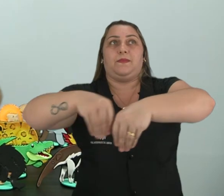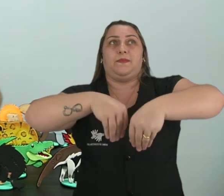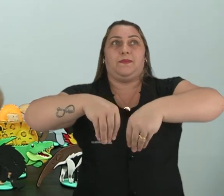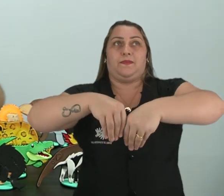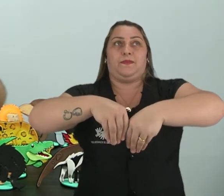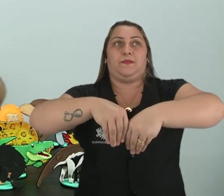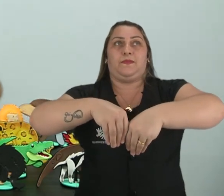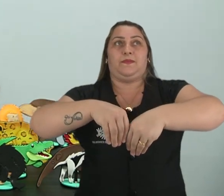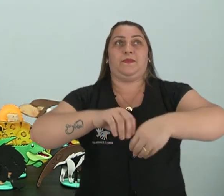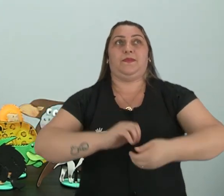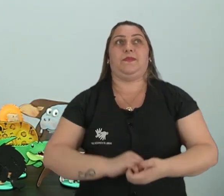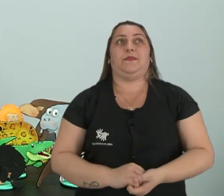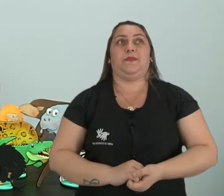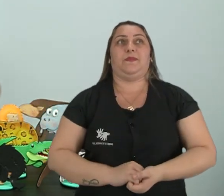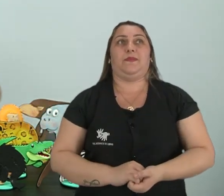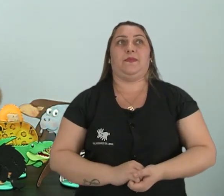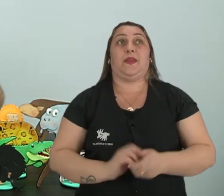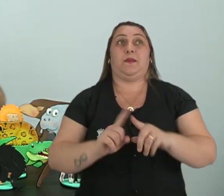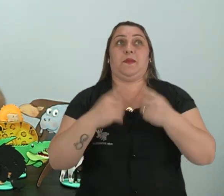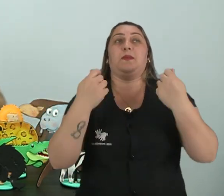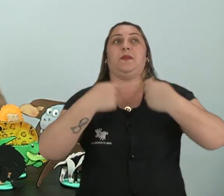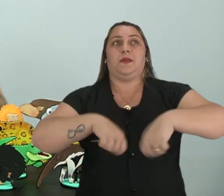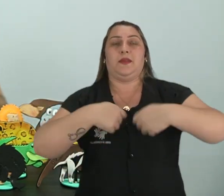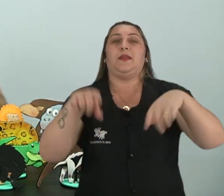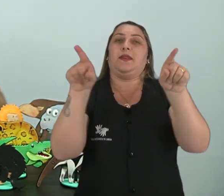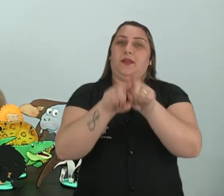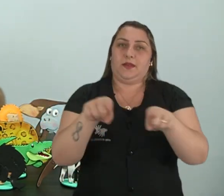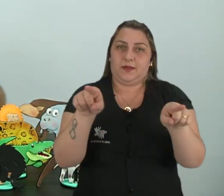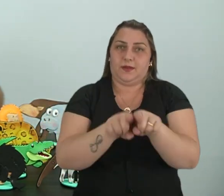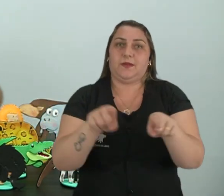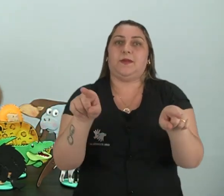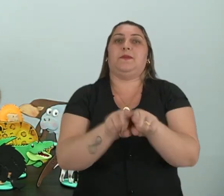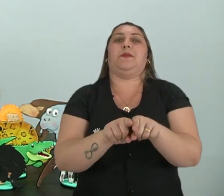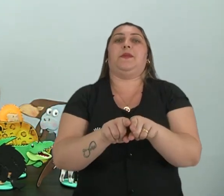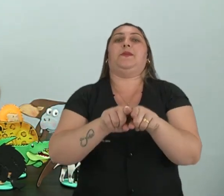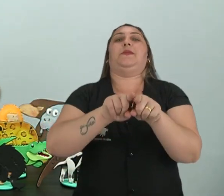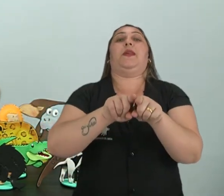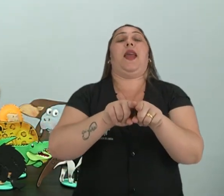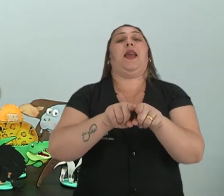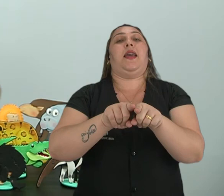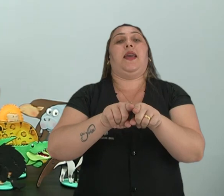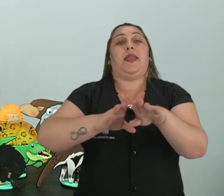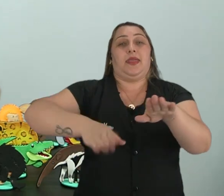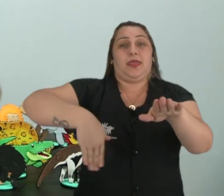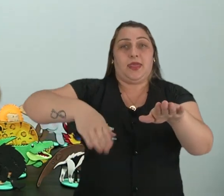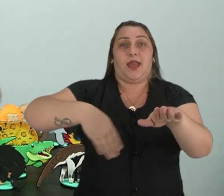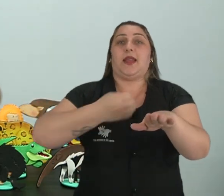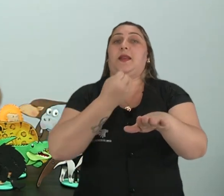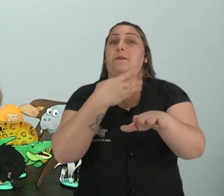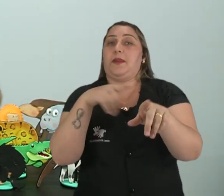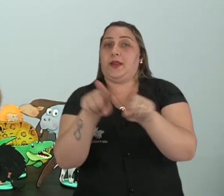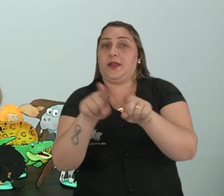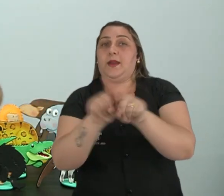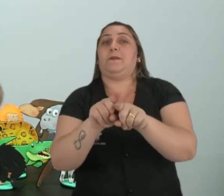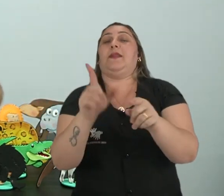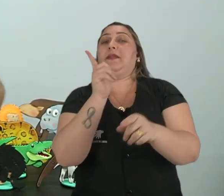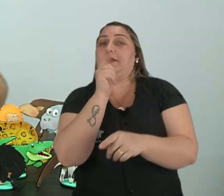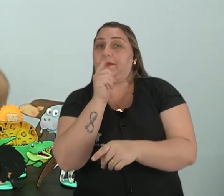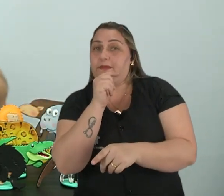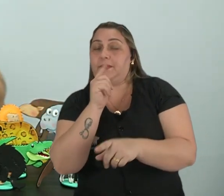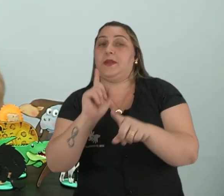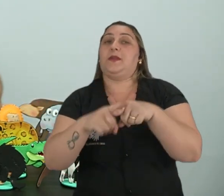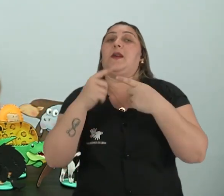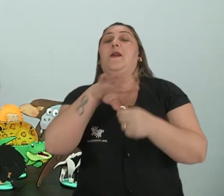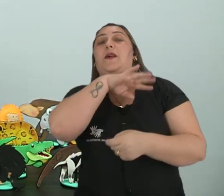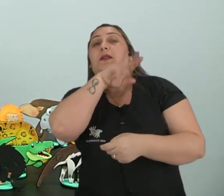Em ambiente terrestre. Mas ele precisa também. Ele se locomove, ele nada muito bem. Também na água. Então,